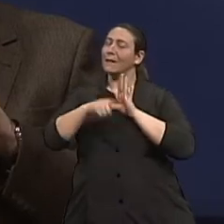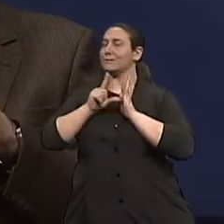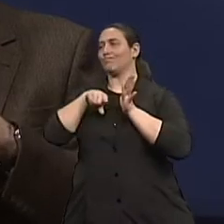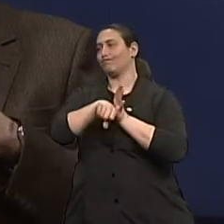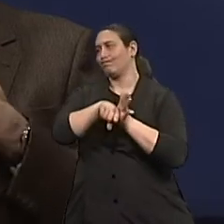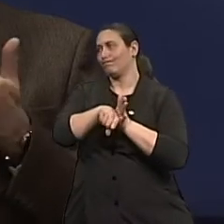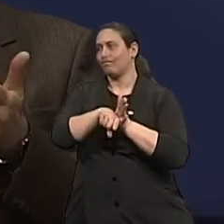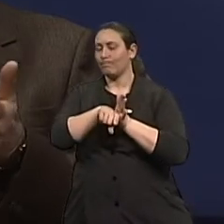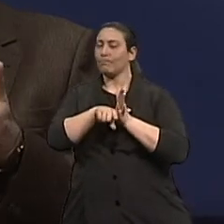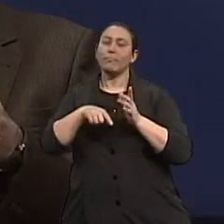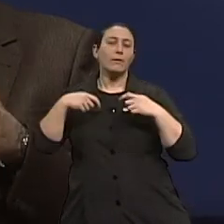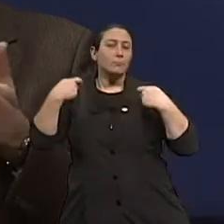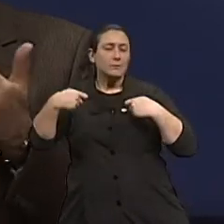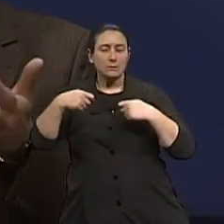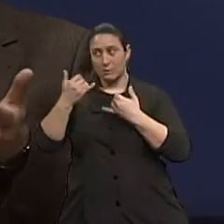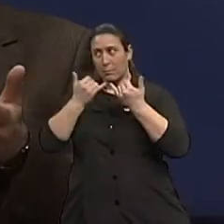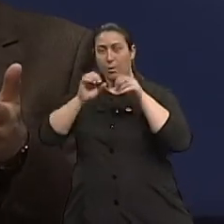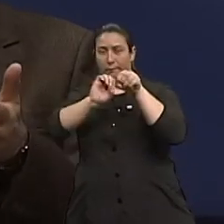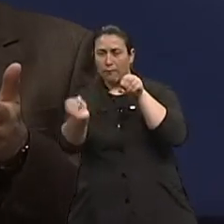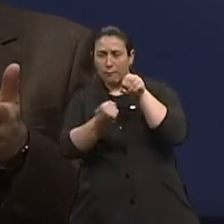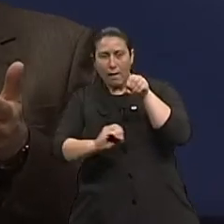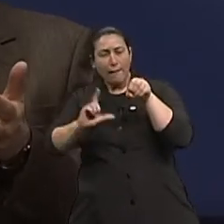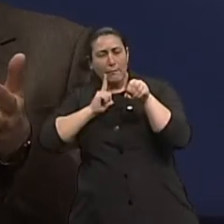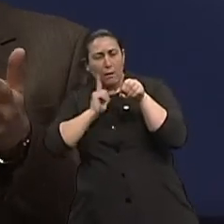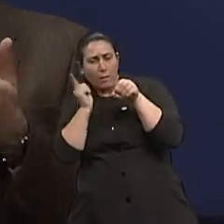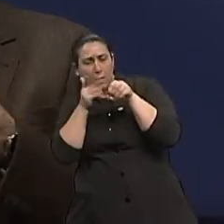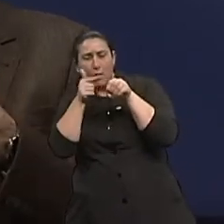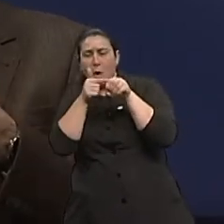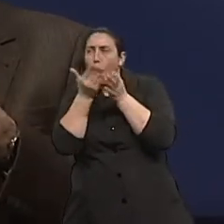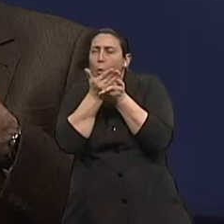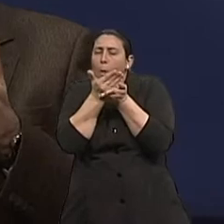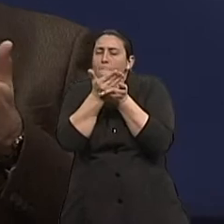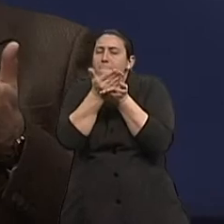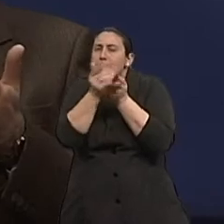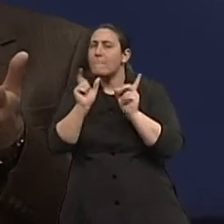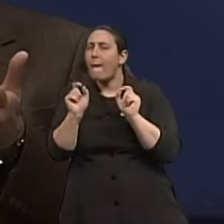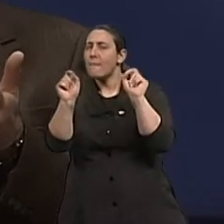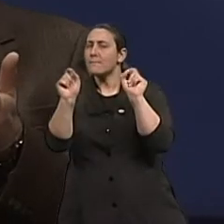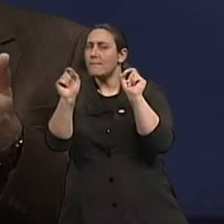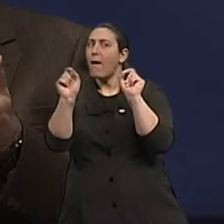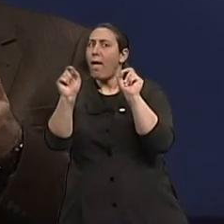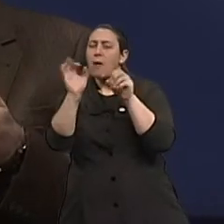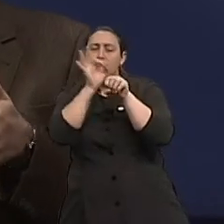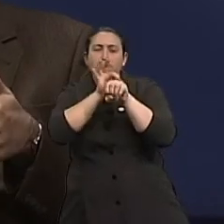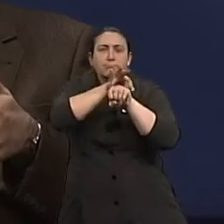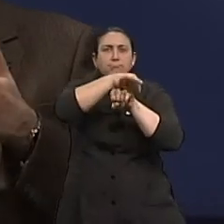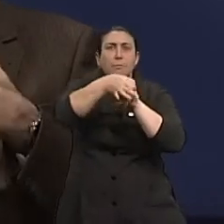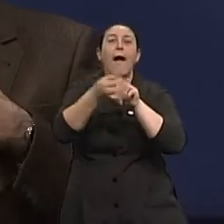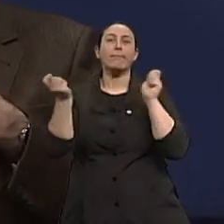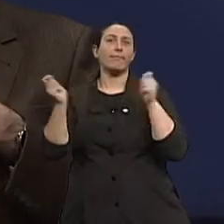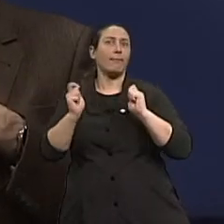detectável em fase de melhor prognóstico. E o melhor ainda, se nós pudermos tratar as lesões